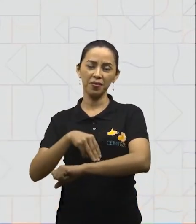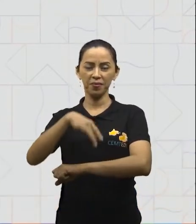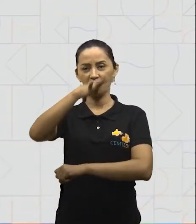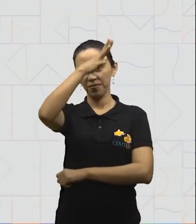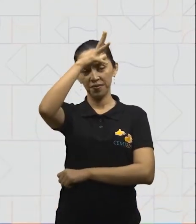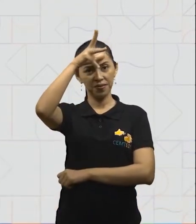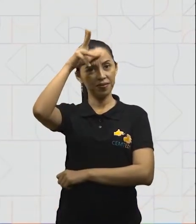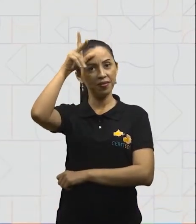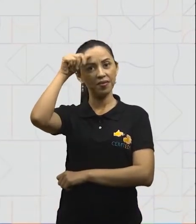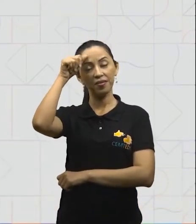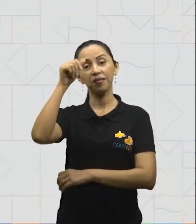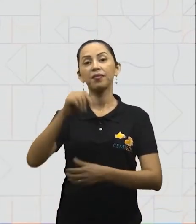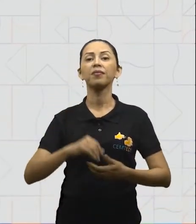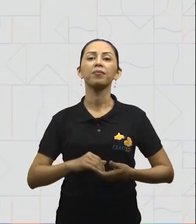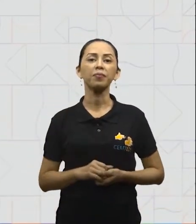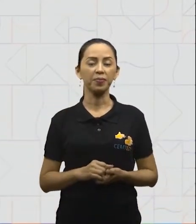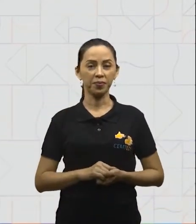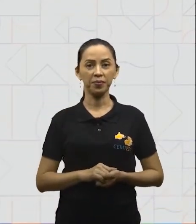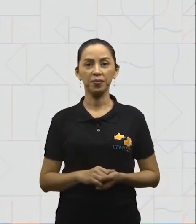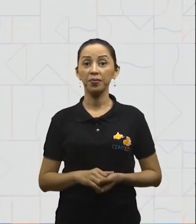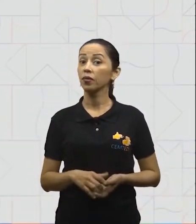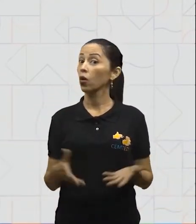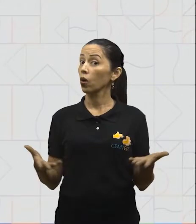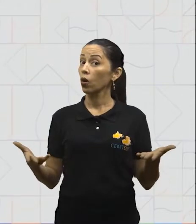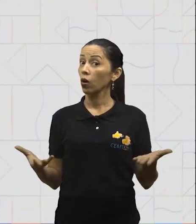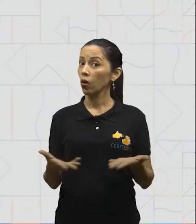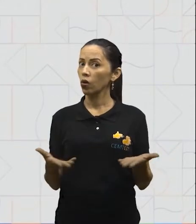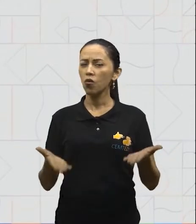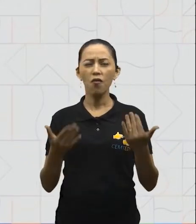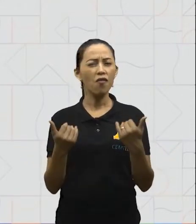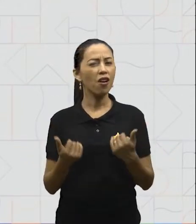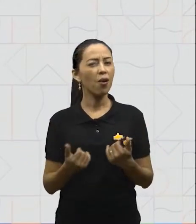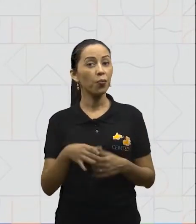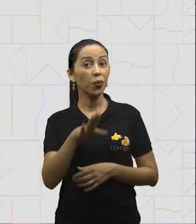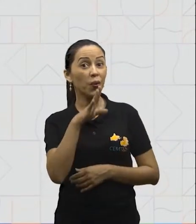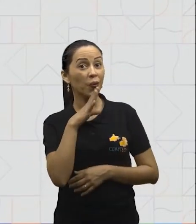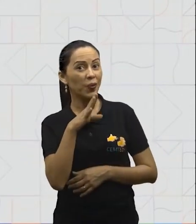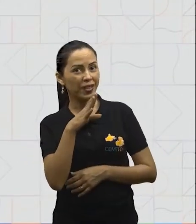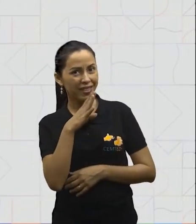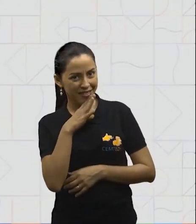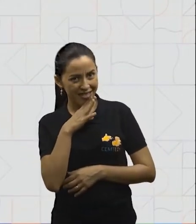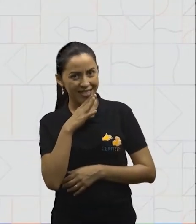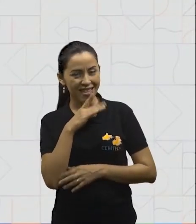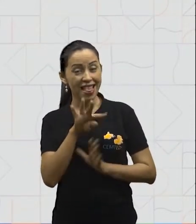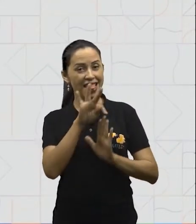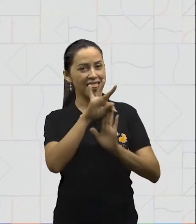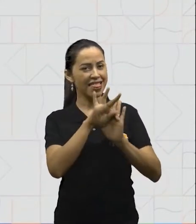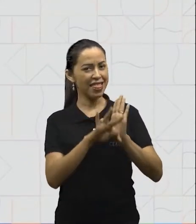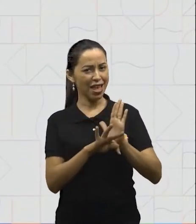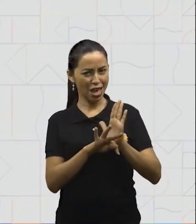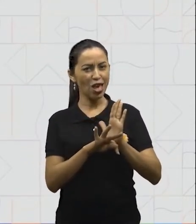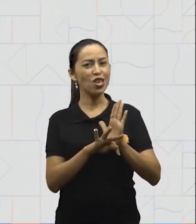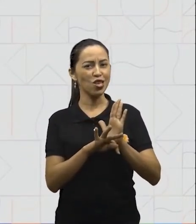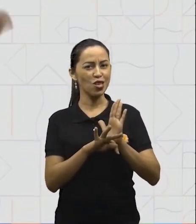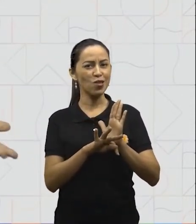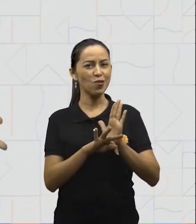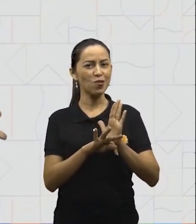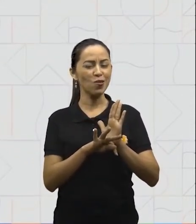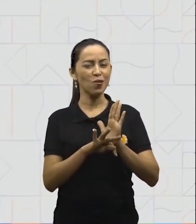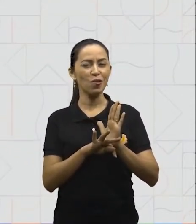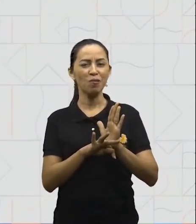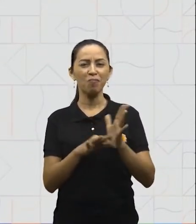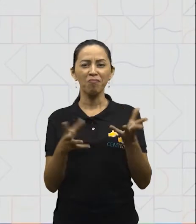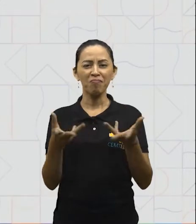Educacionais da CEMED Manaus. Hoje vamos conhecer textos narrativos e mais